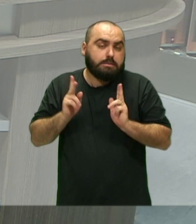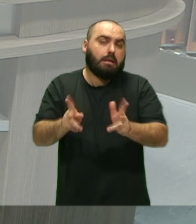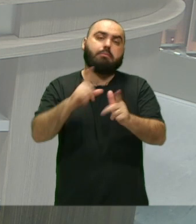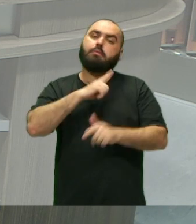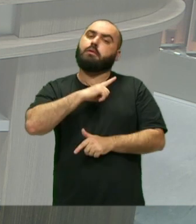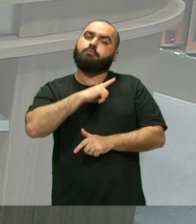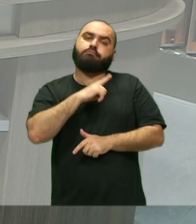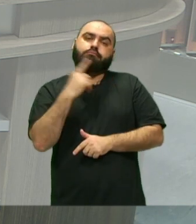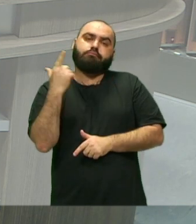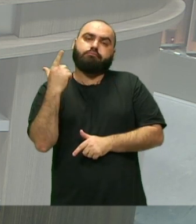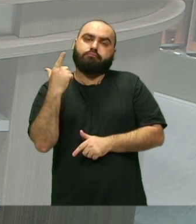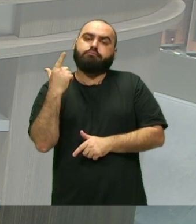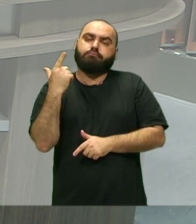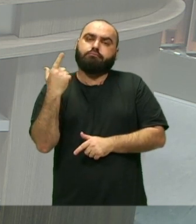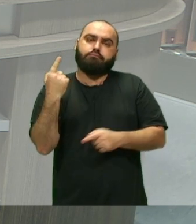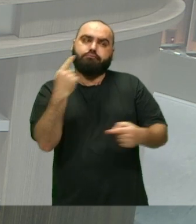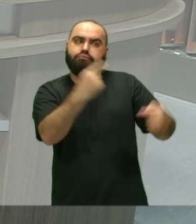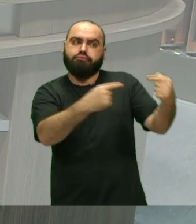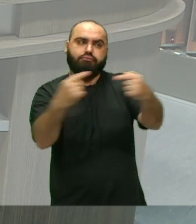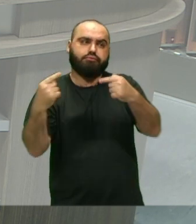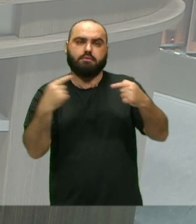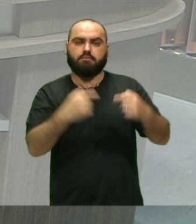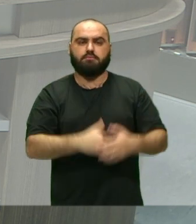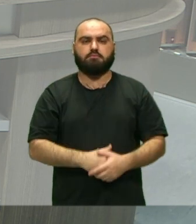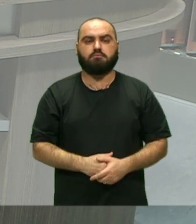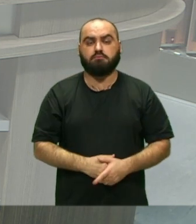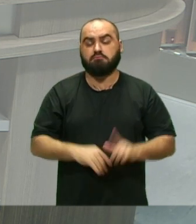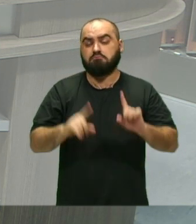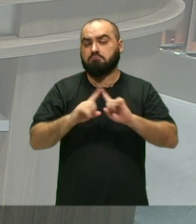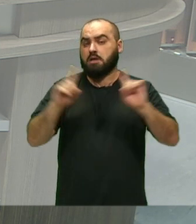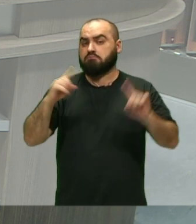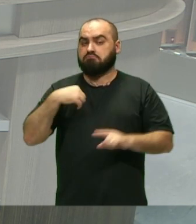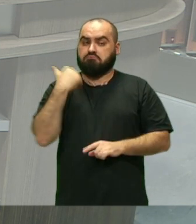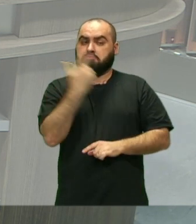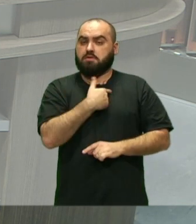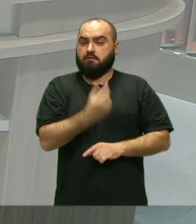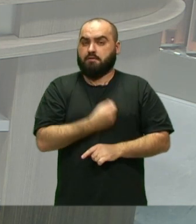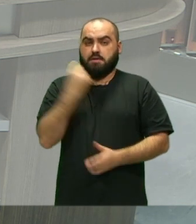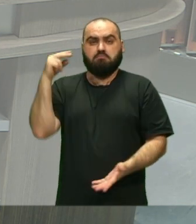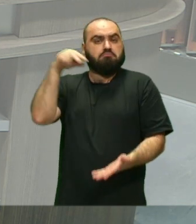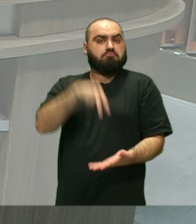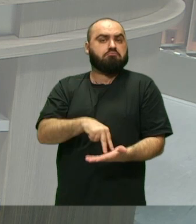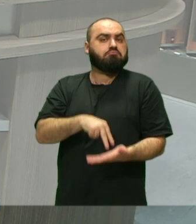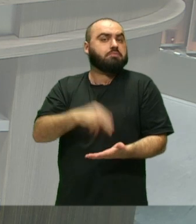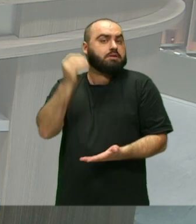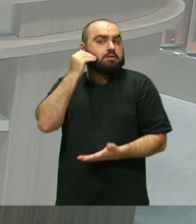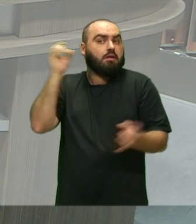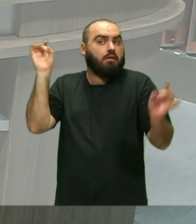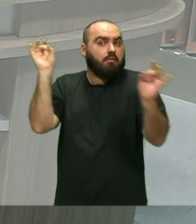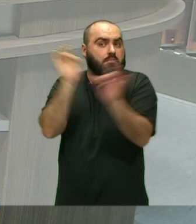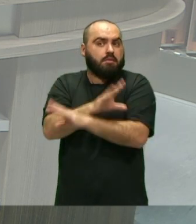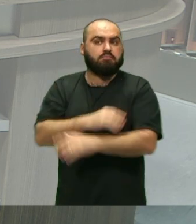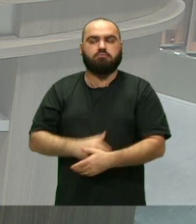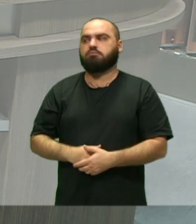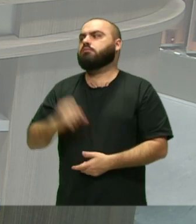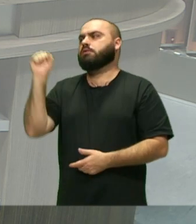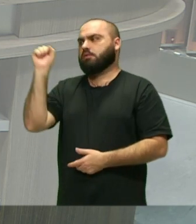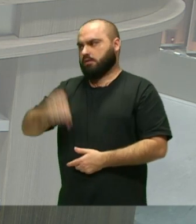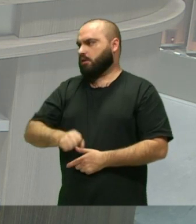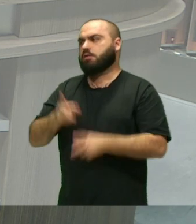reação né mas a gente está aqui pra tentar vencê-lo né incansavelmente